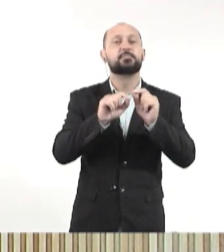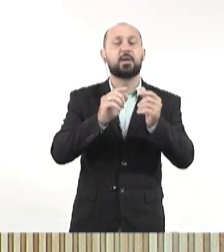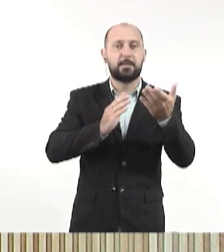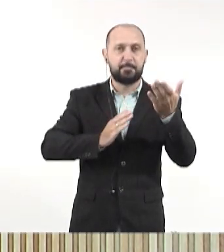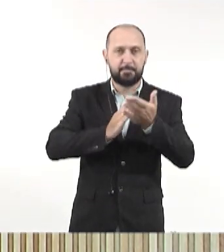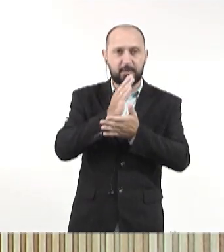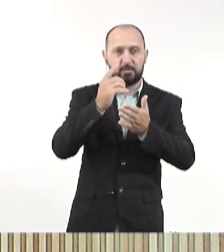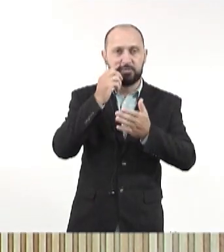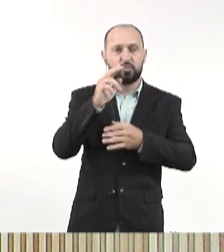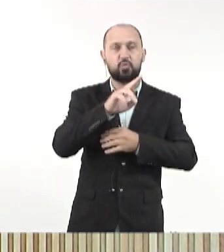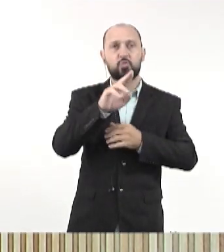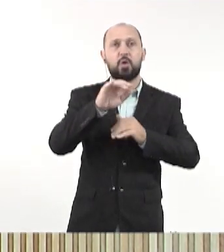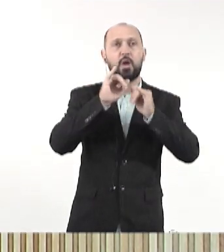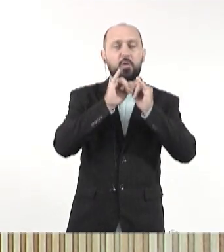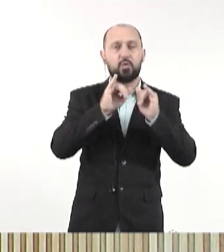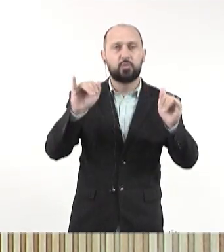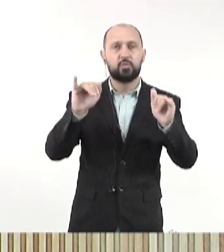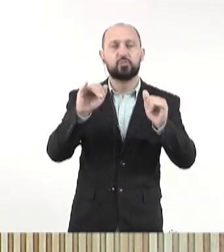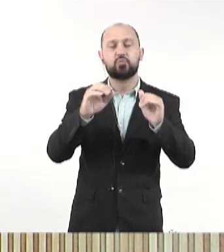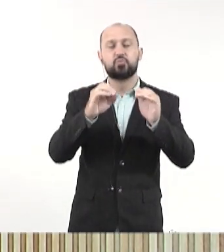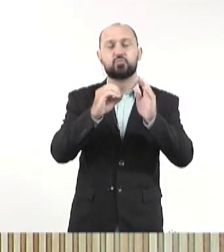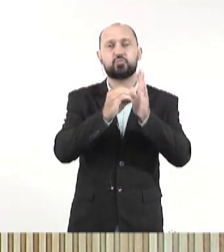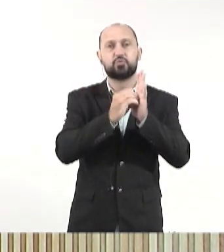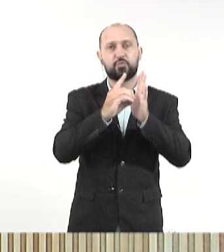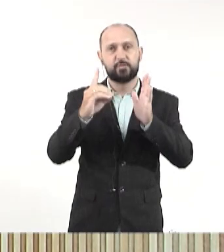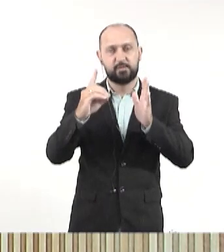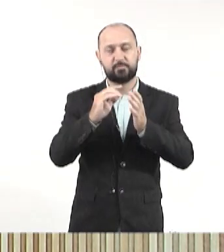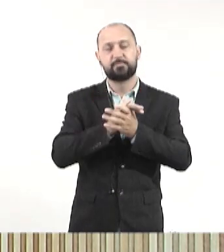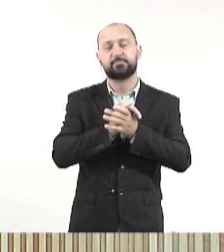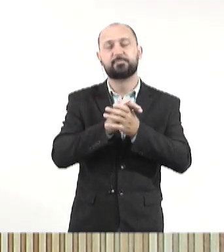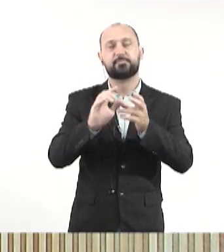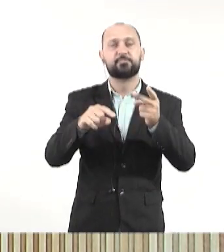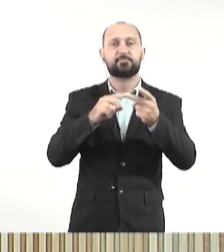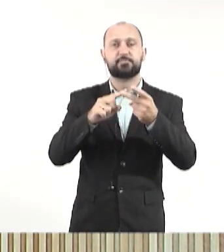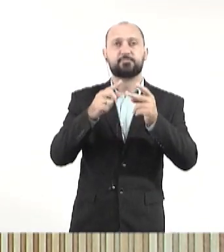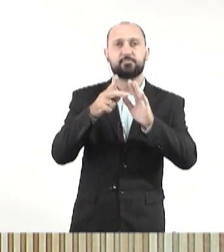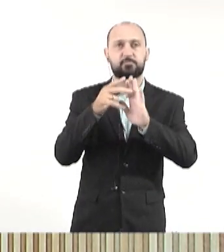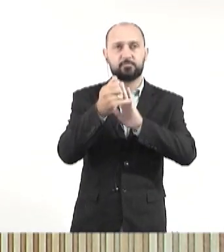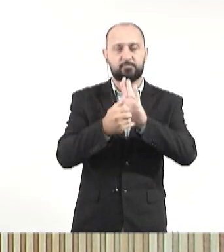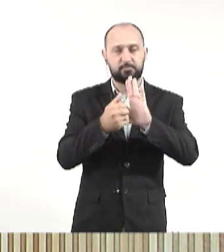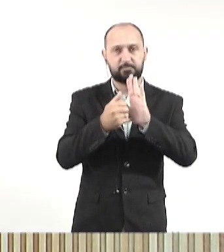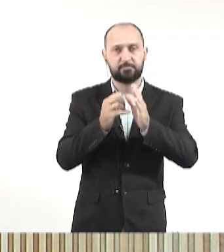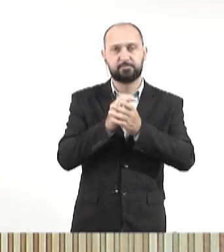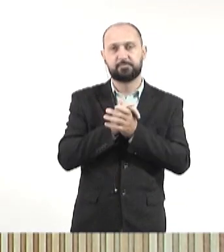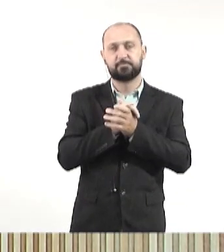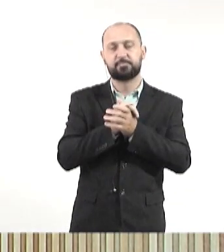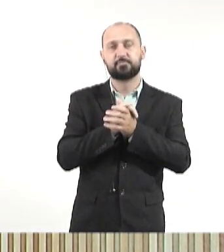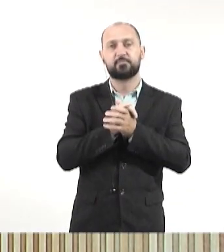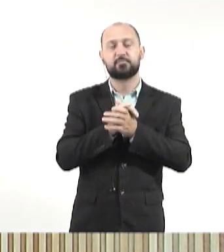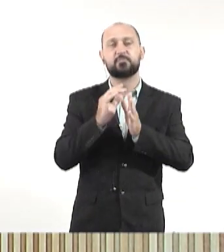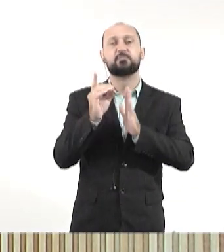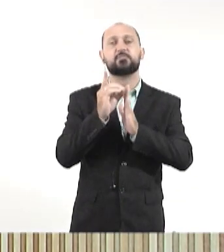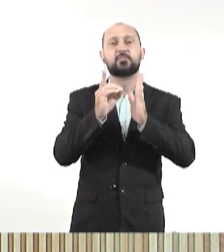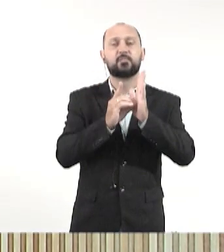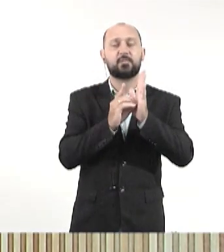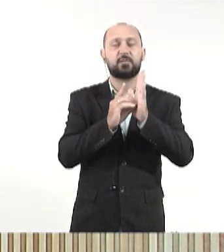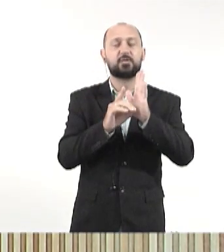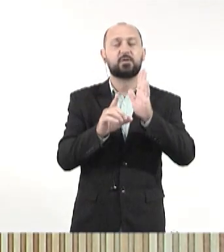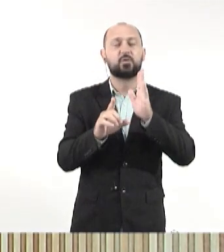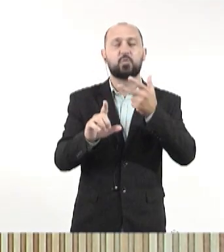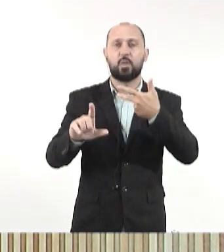após aprovação, é dada a publicidade nos diários oficiais. Próximo projeto. Projeto de decreto